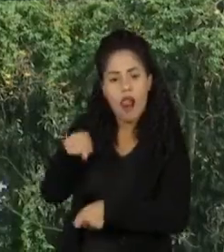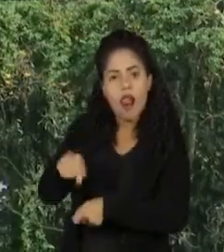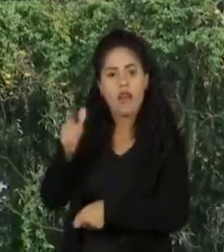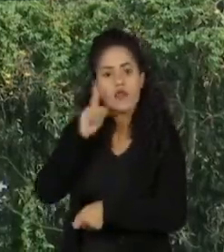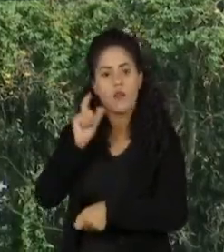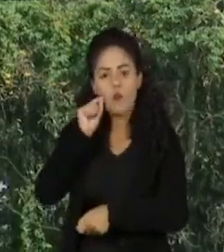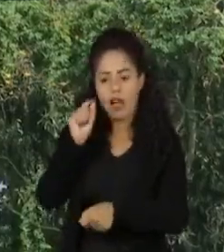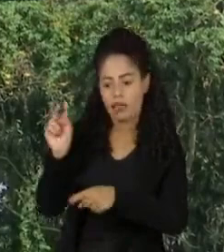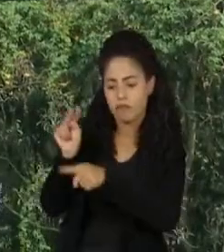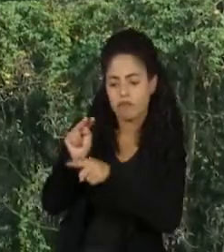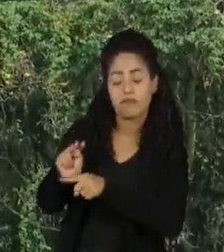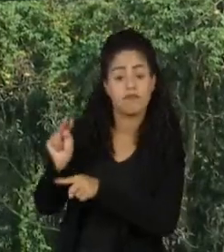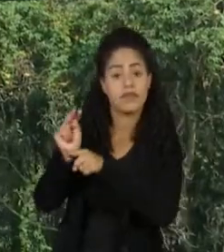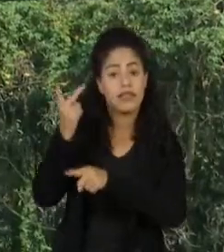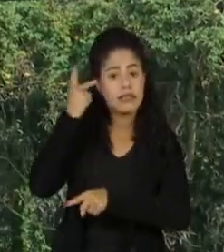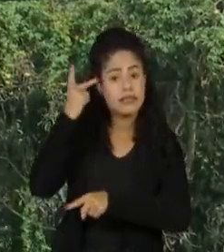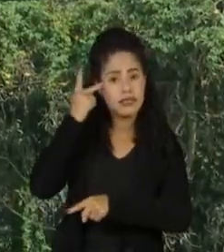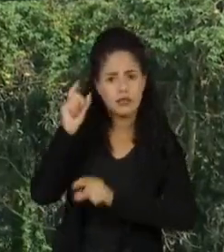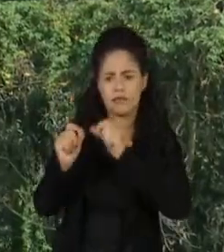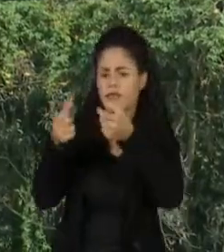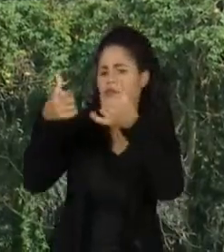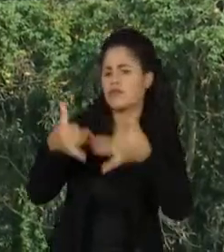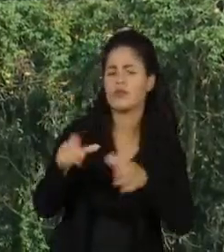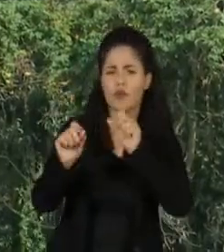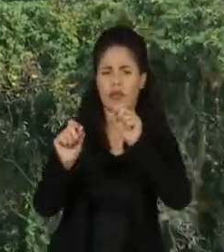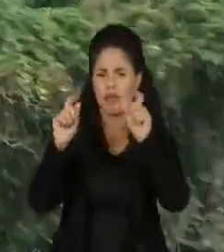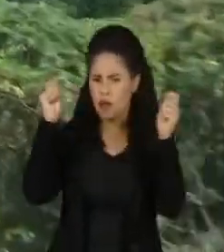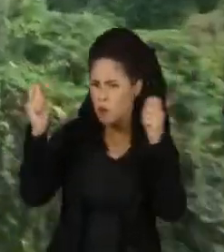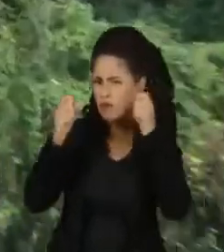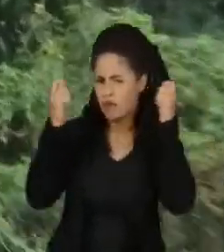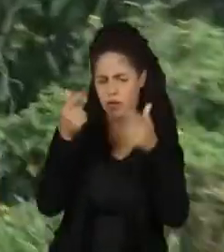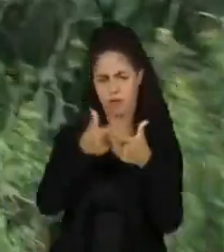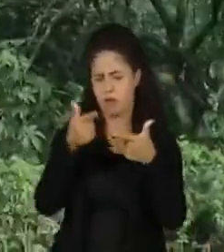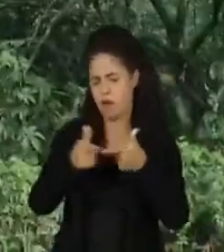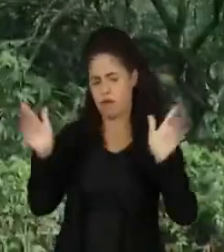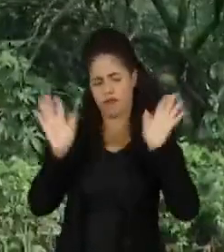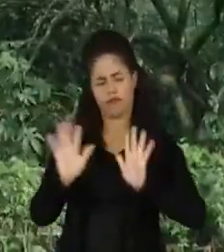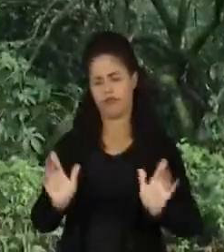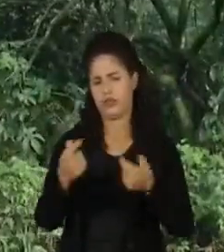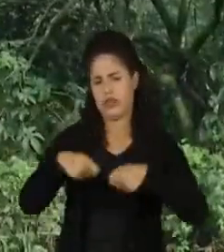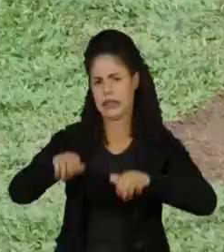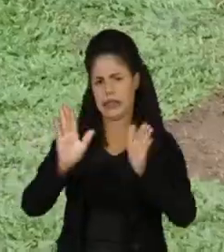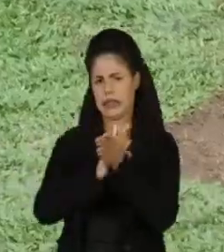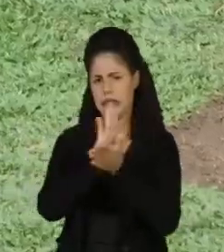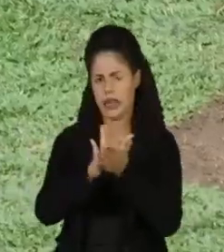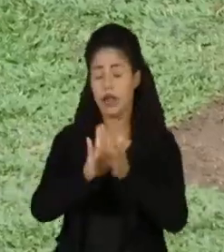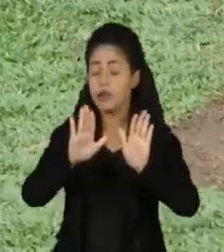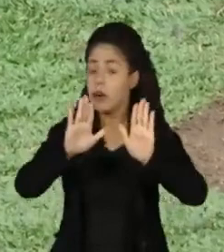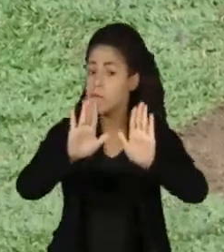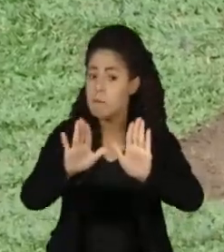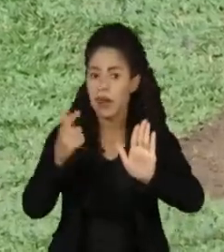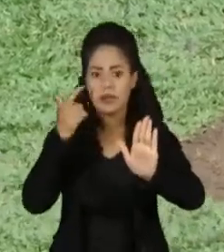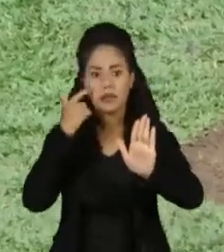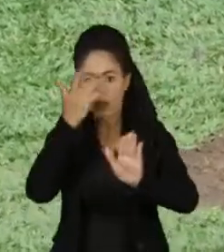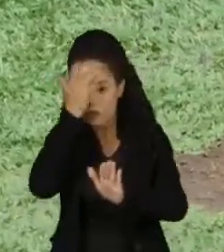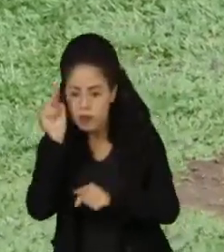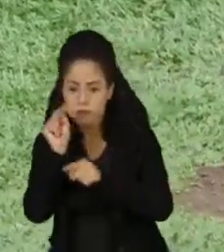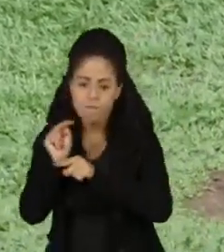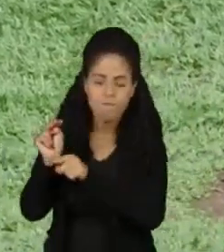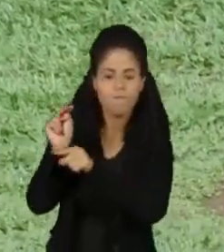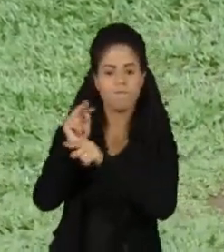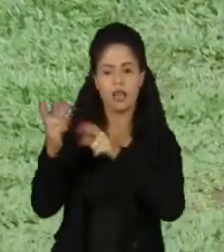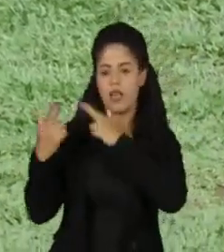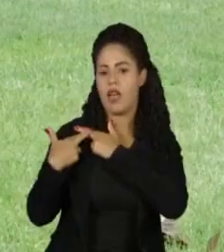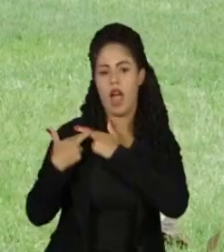a Reserva Paulista, chegou a dizer que o evento não causaria nenhum dano ao meio ambiente. Mas ambientalistas logo